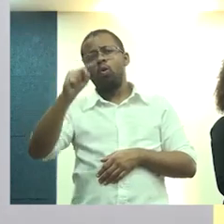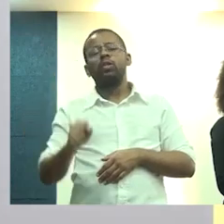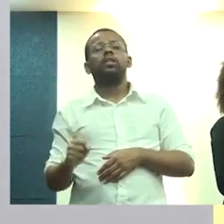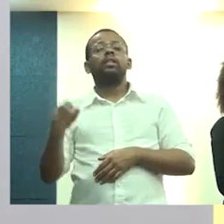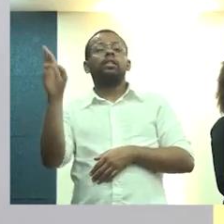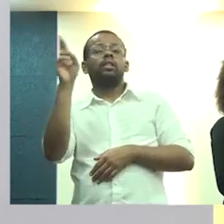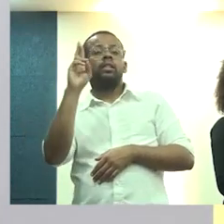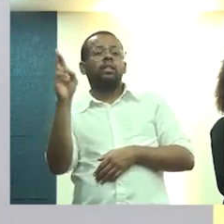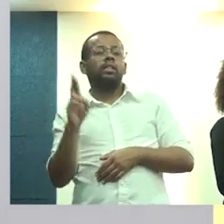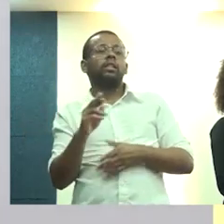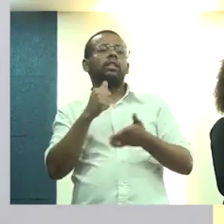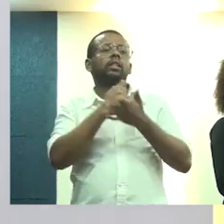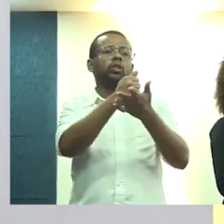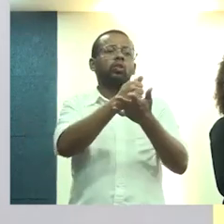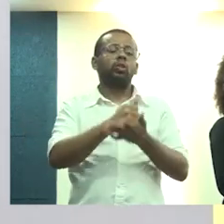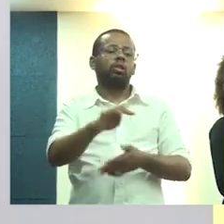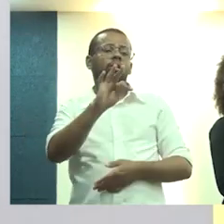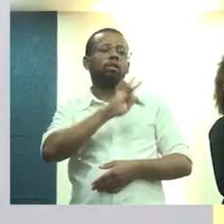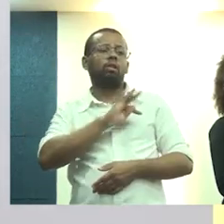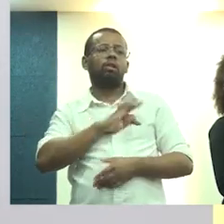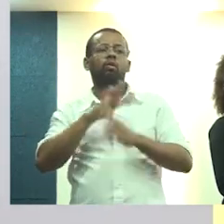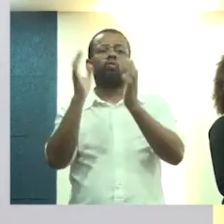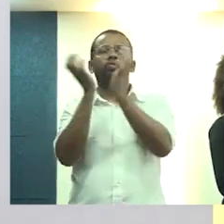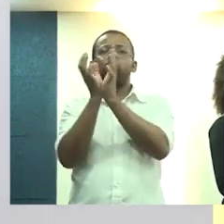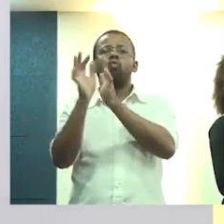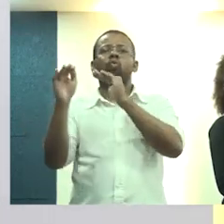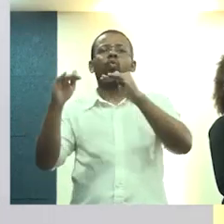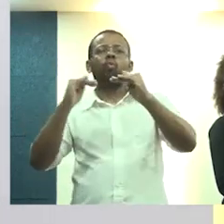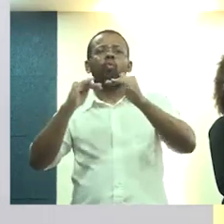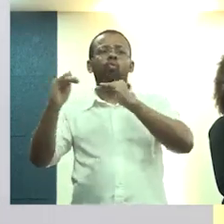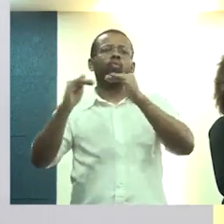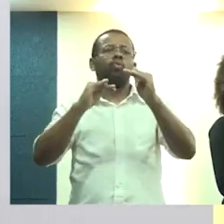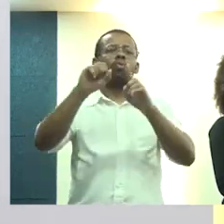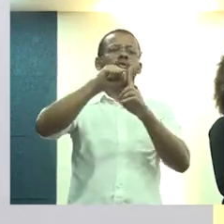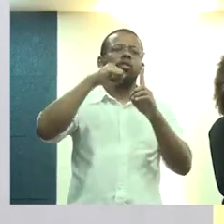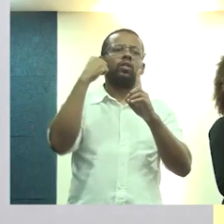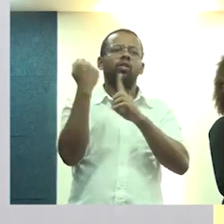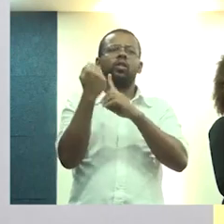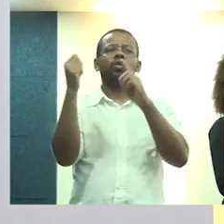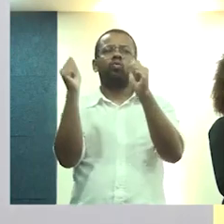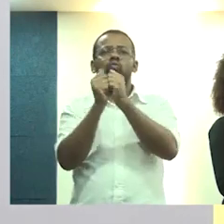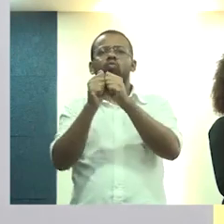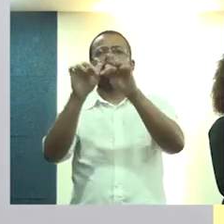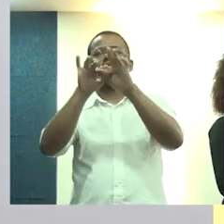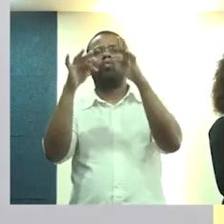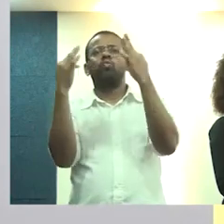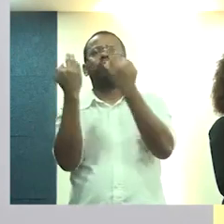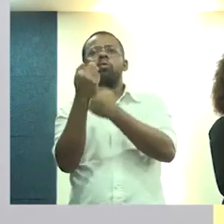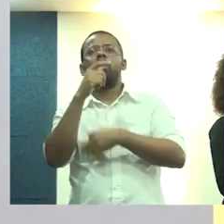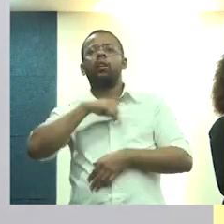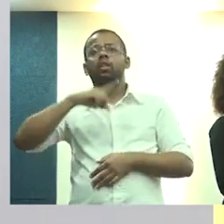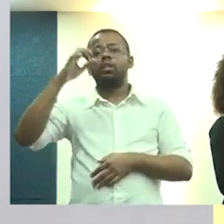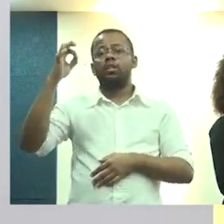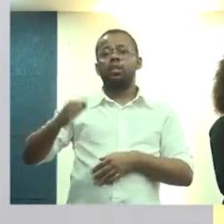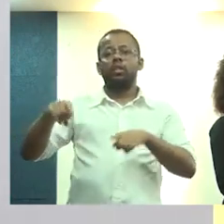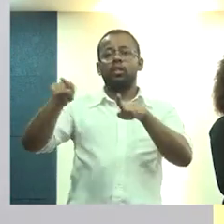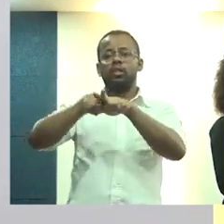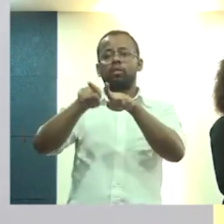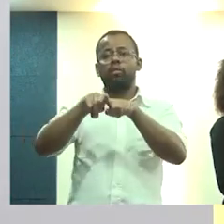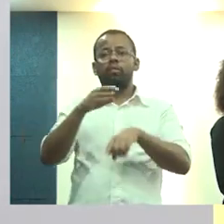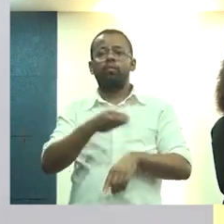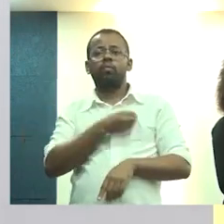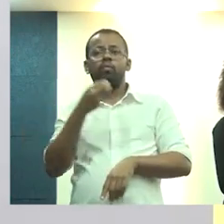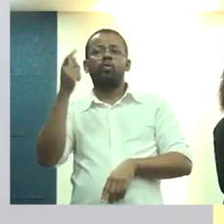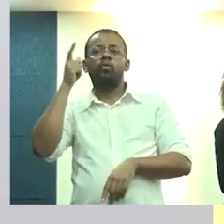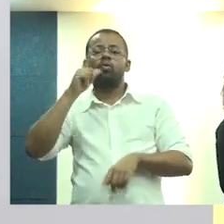assistência técnica para a produção pelos movimentos sociais, com as famílias diretamente, e isso com certeza também faz